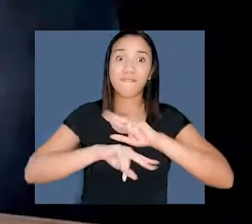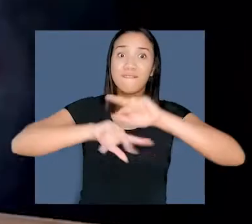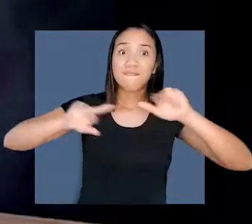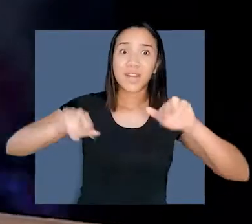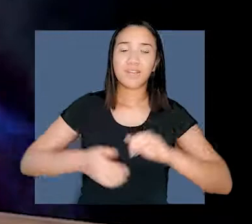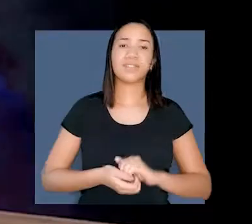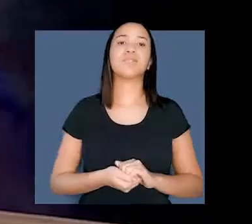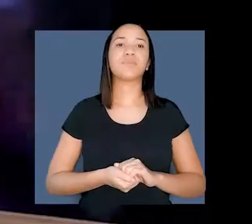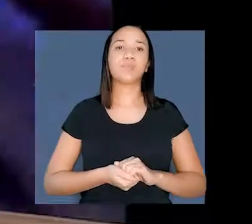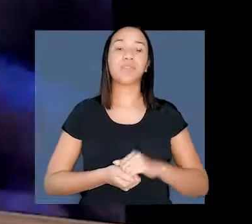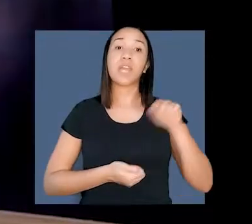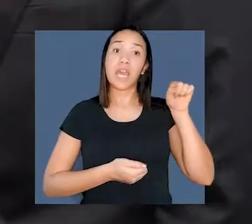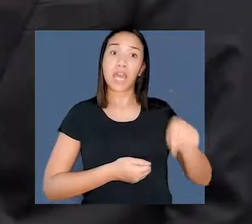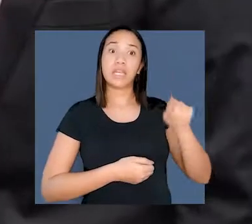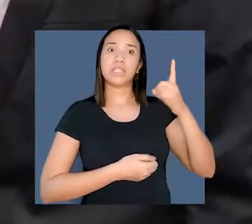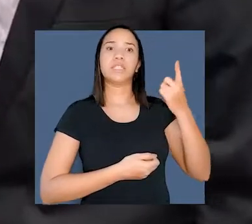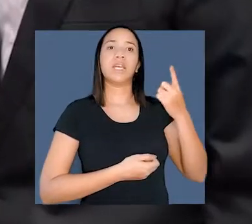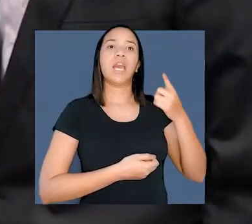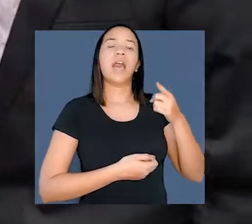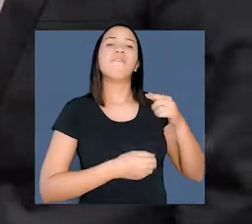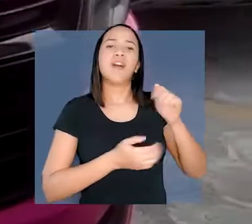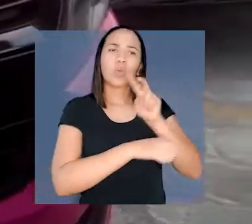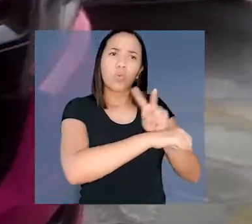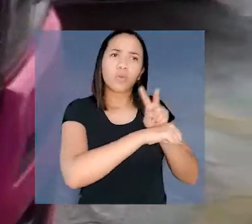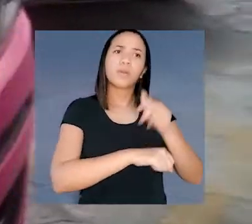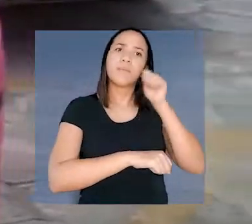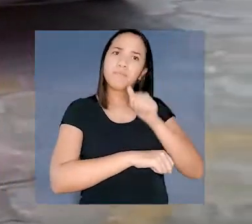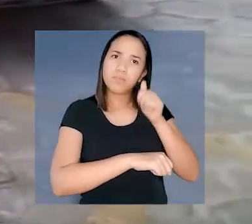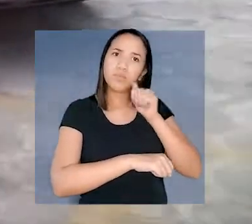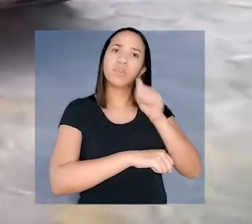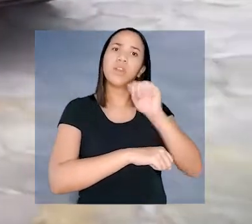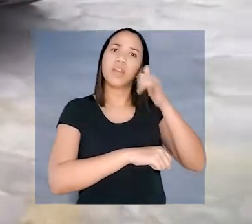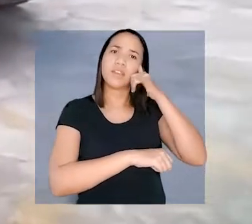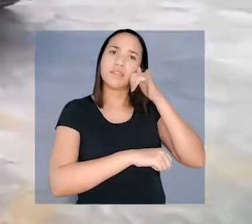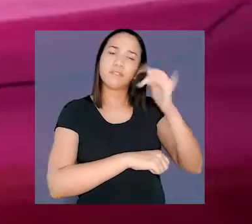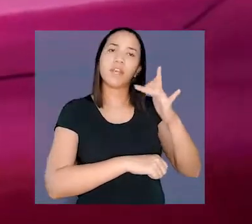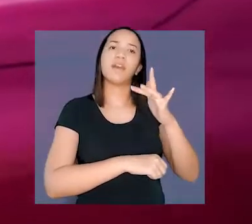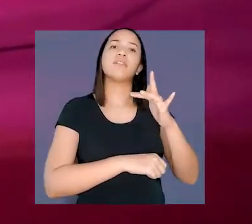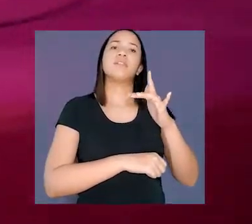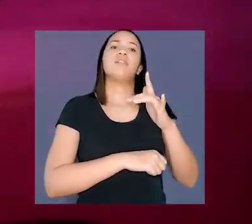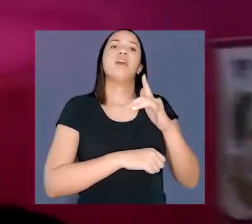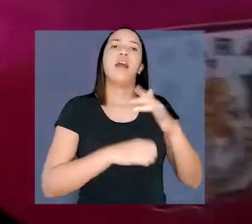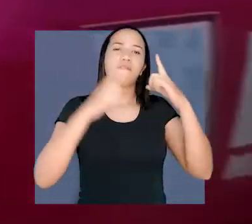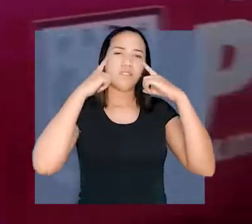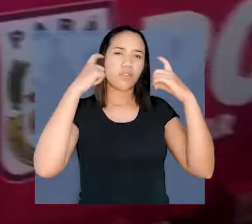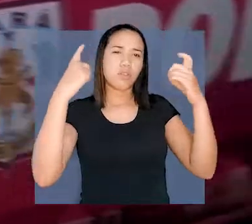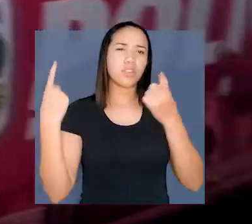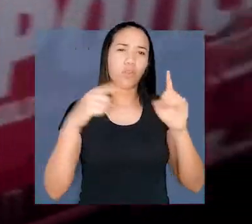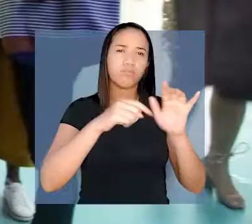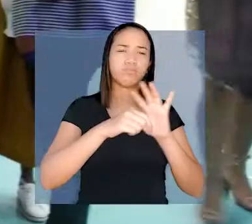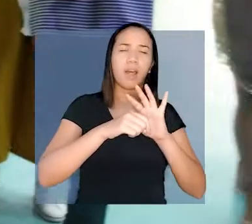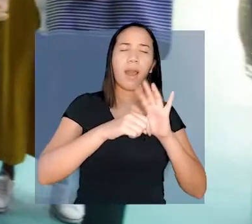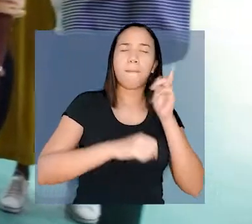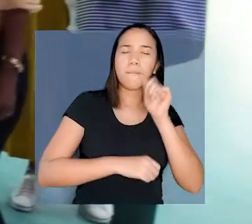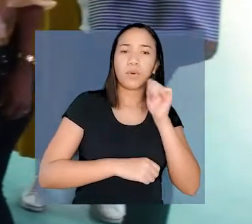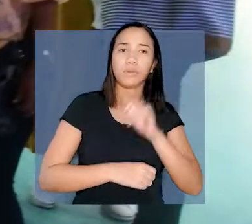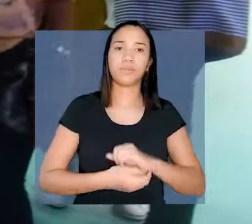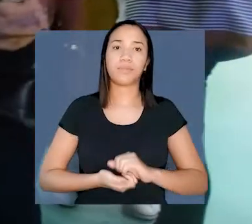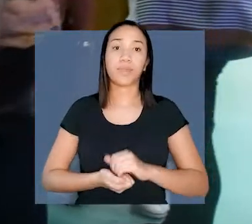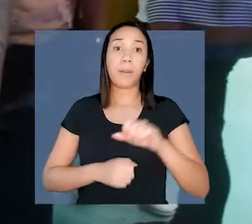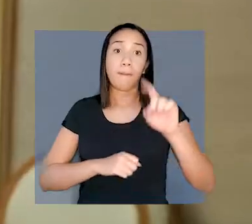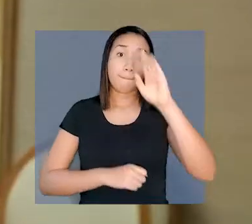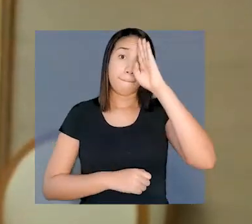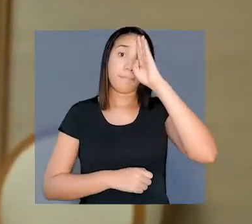A ferramenta para a mulher vai combater a violência doméstica, proteger e orientar as vítimas. Viaturas vão fazer o atendimento no programa. O primeiro